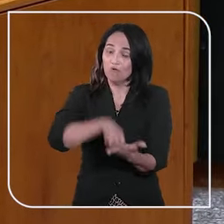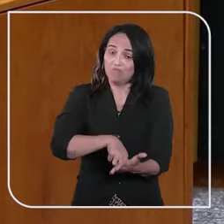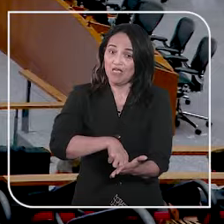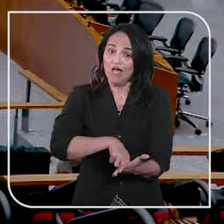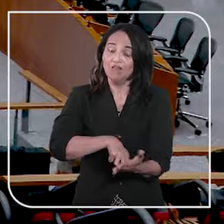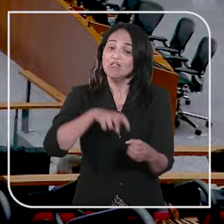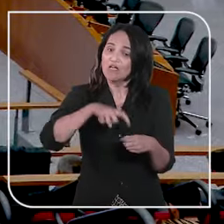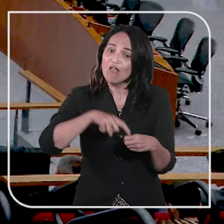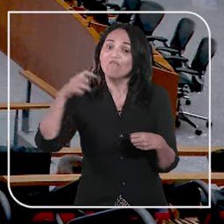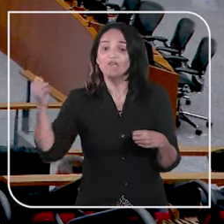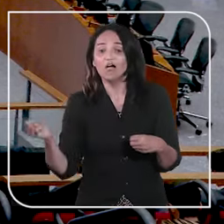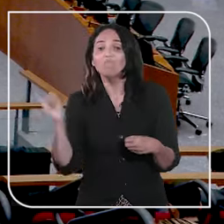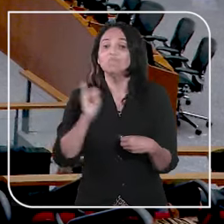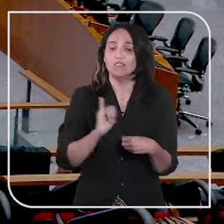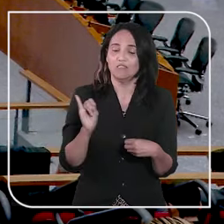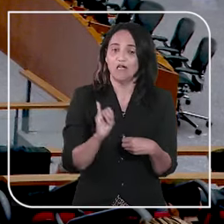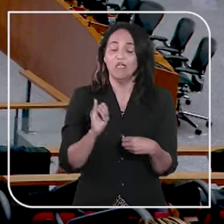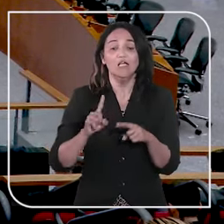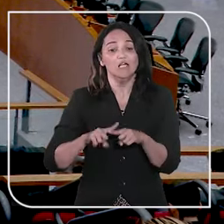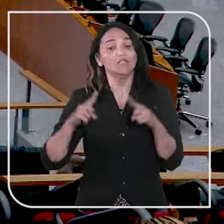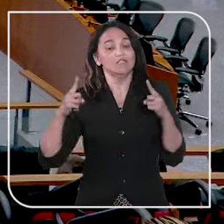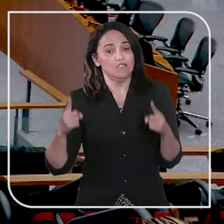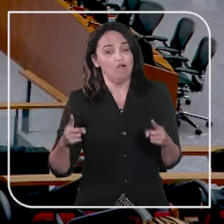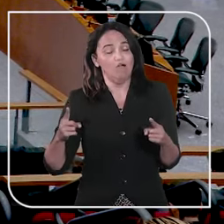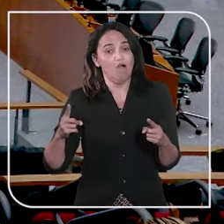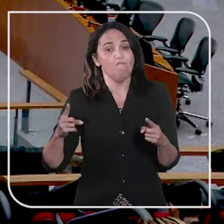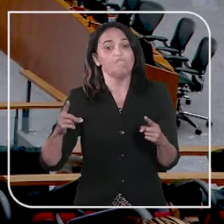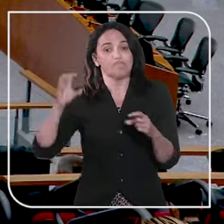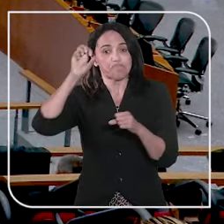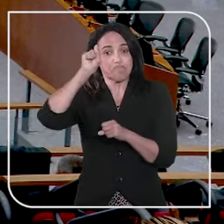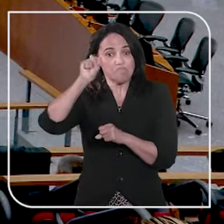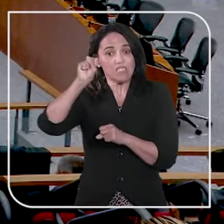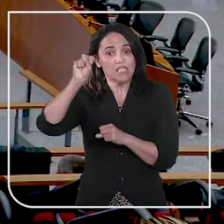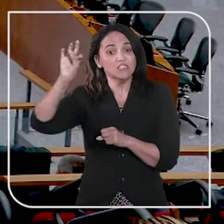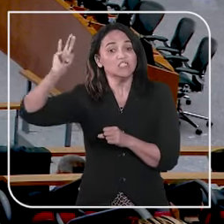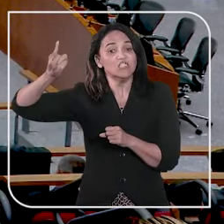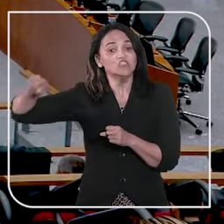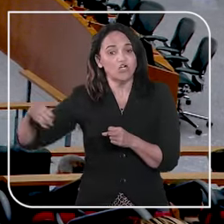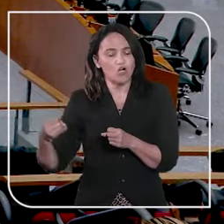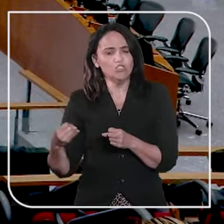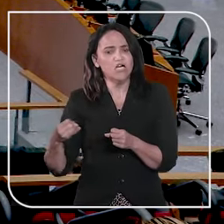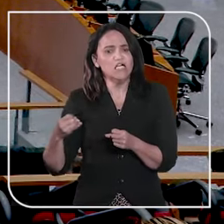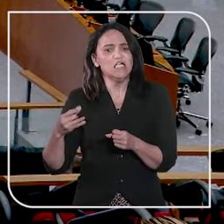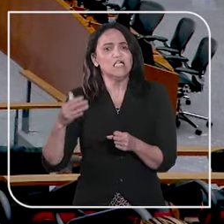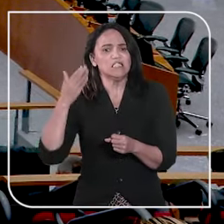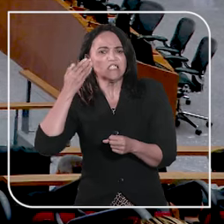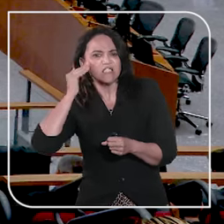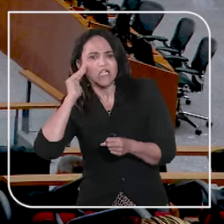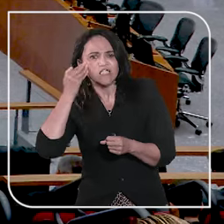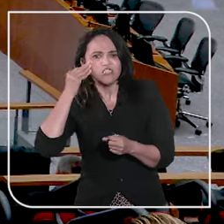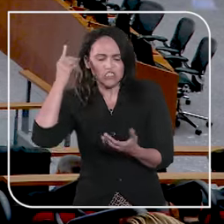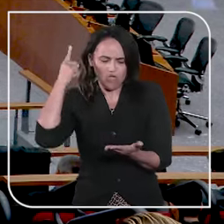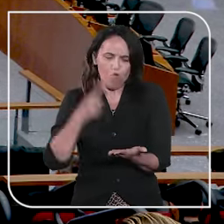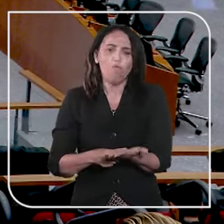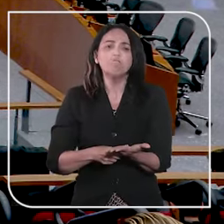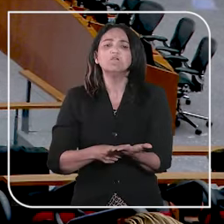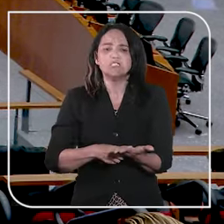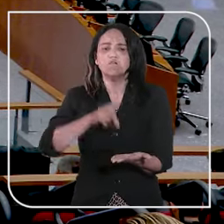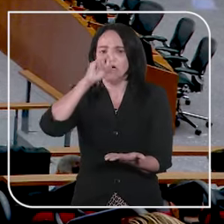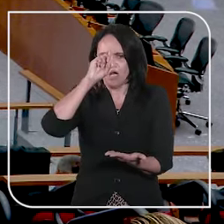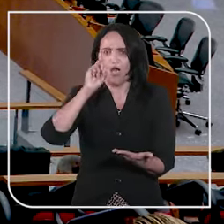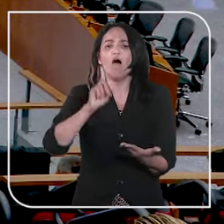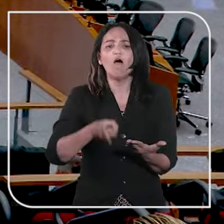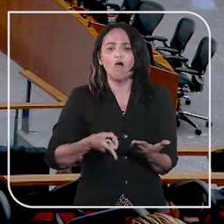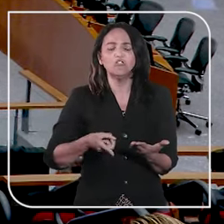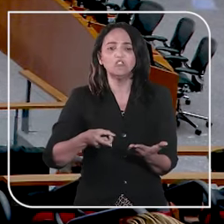a Itália. Desta forma, a Corte Especial entendeu que a decisão estrangeira cumpriu os requisitos legais para ser homologada e